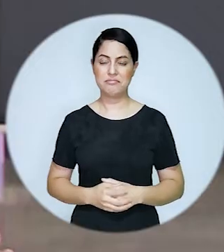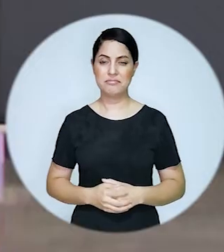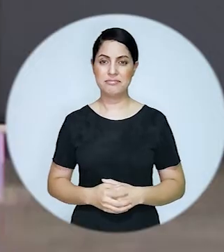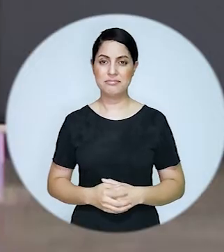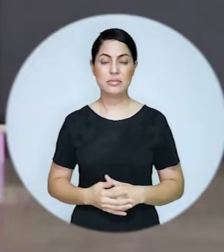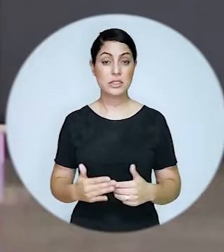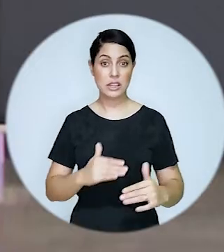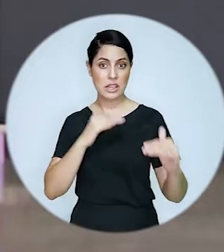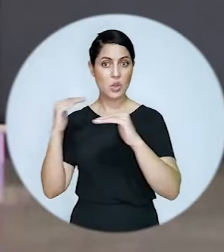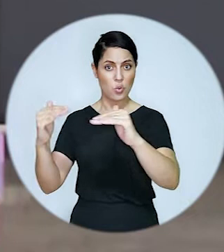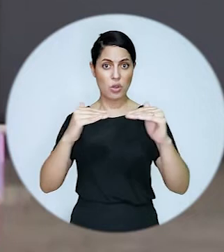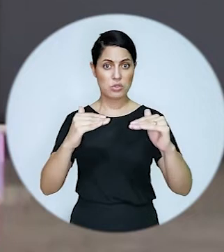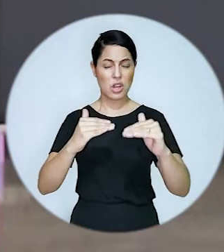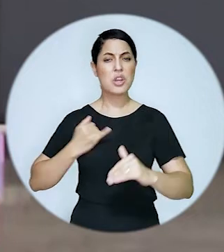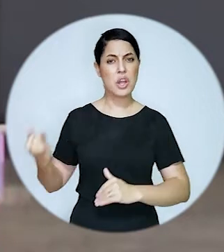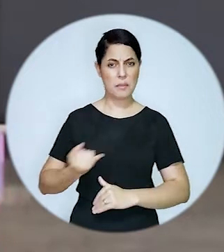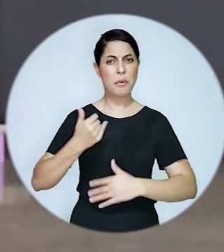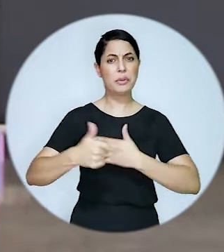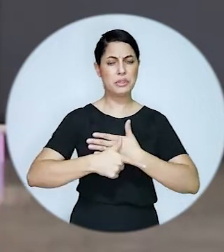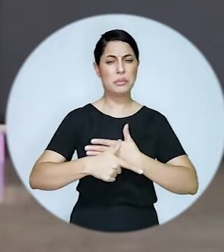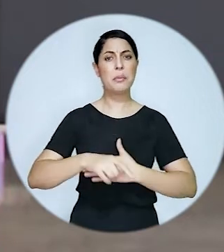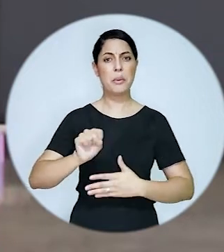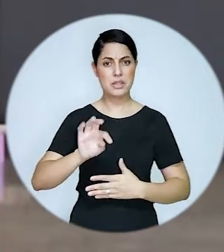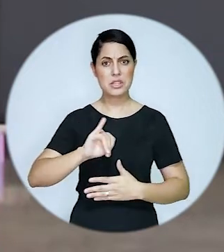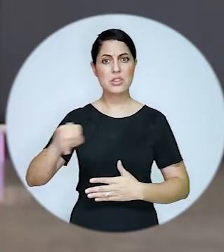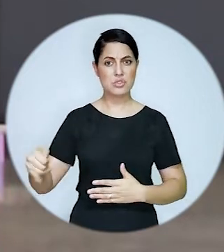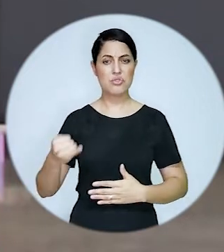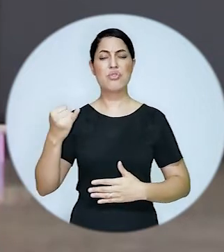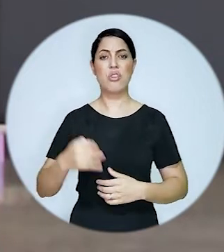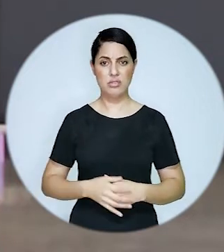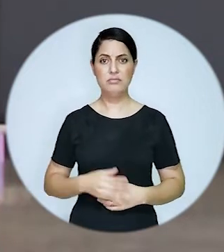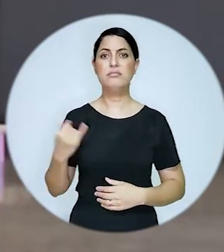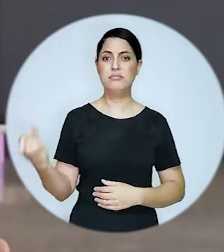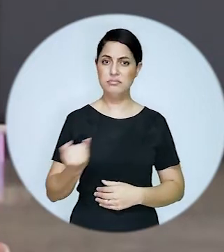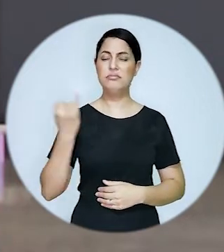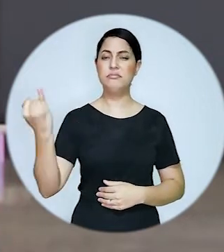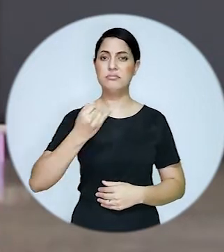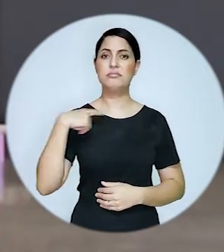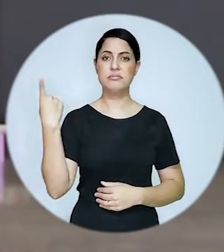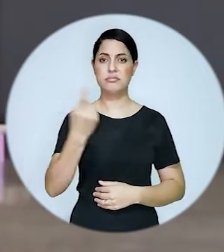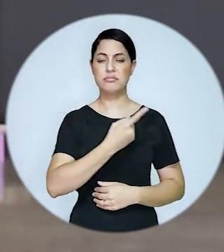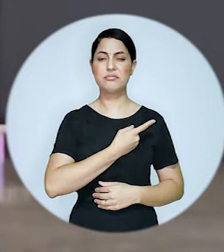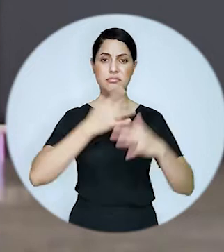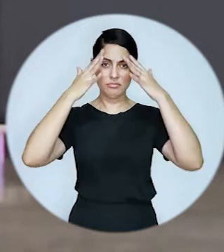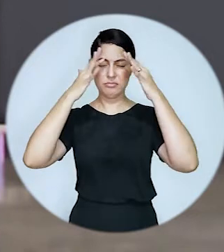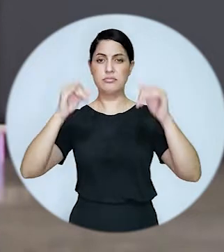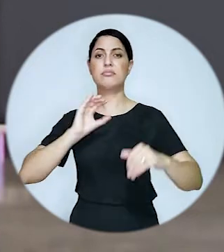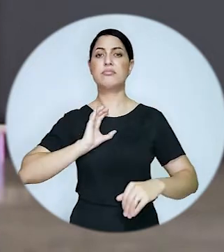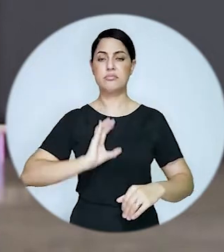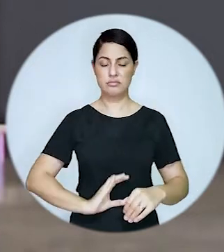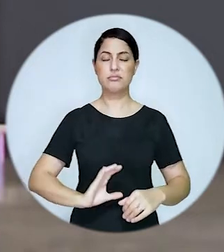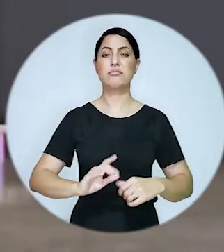A pauta da igualdade é muito cara ao STJ, que na condução e na condição também de